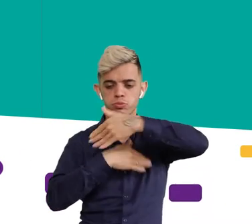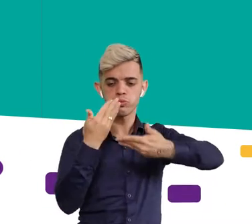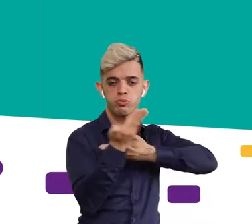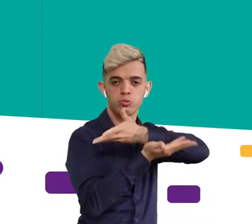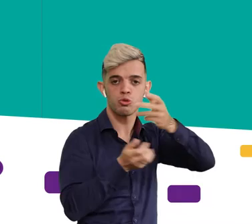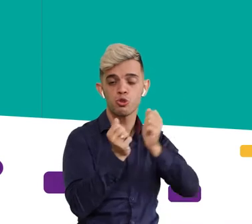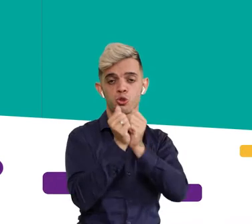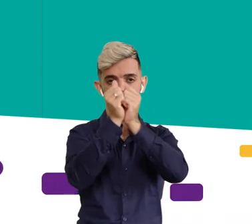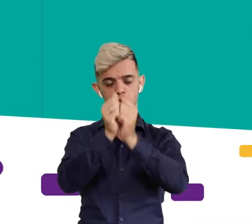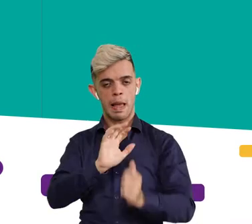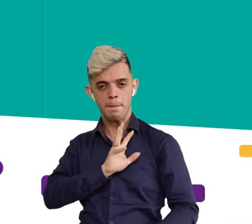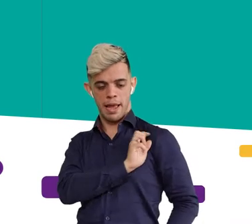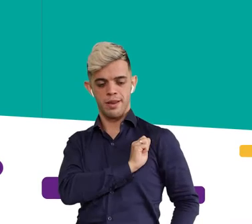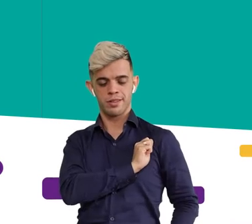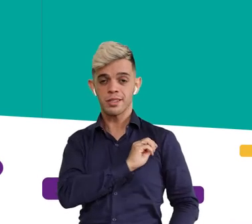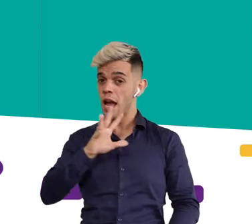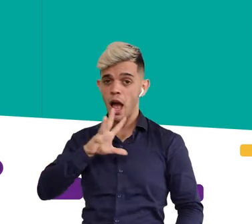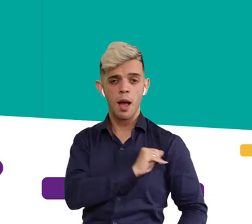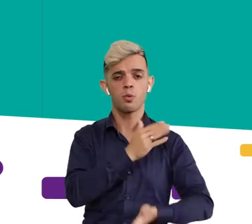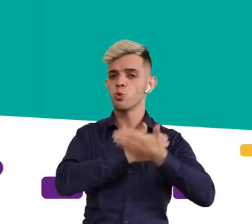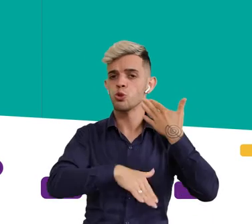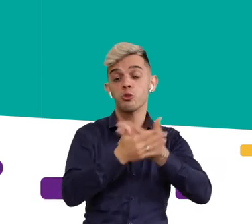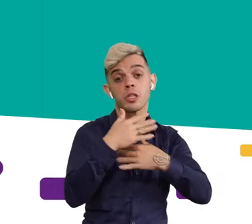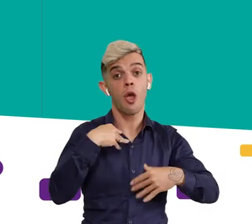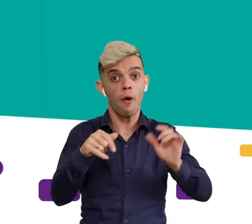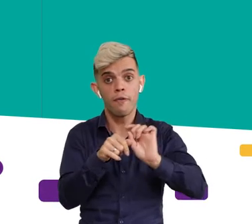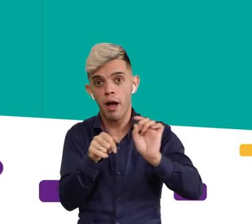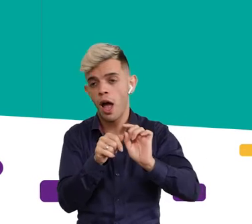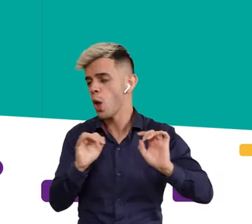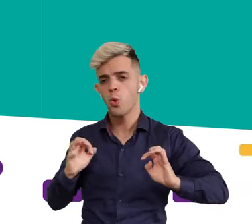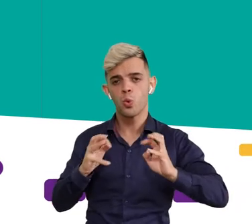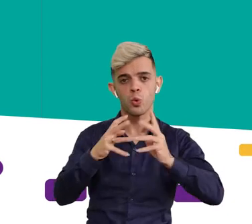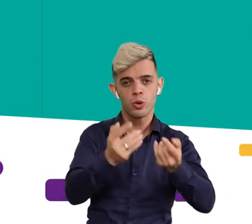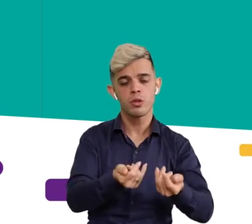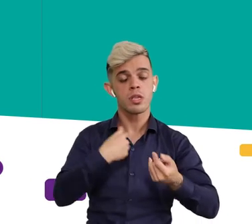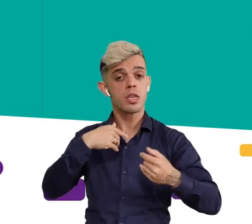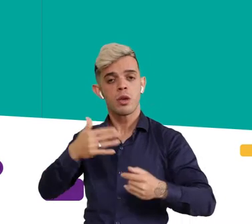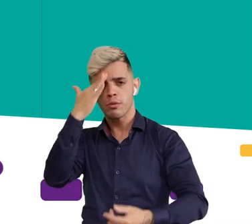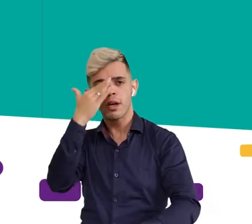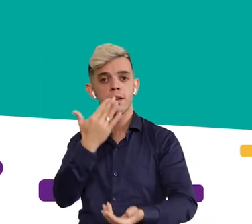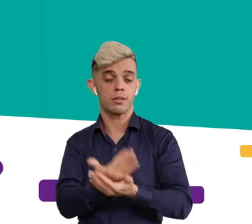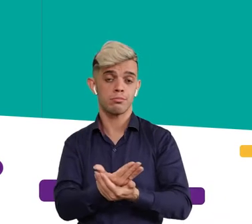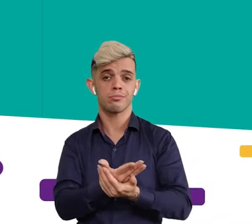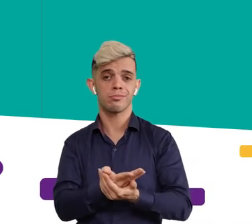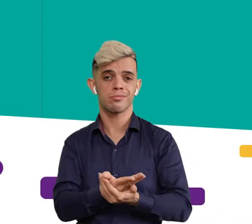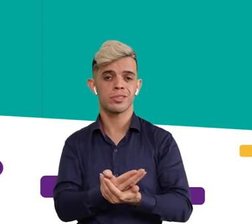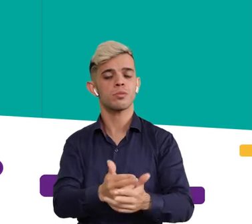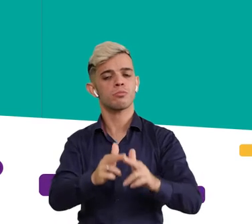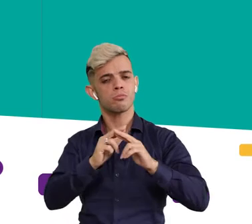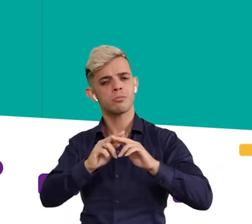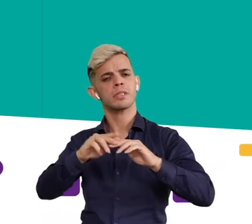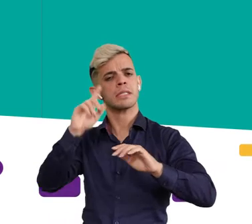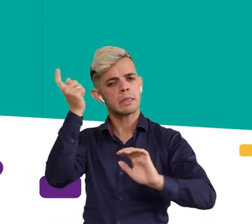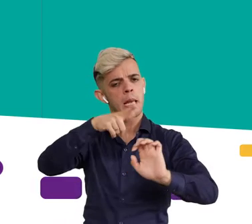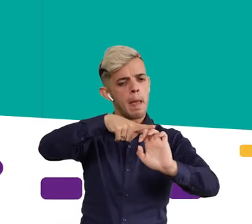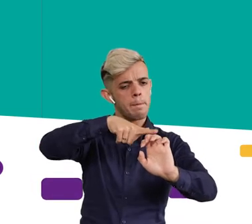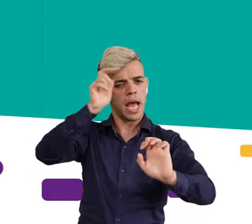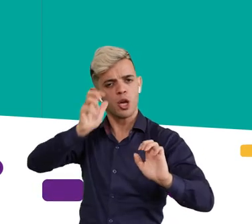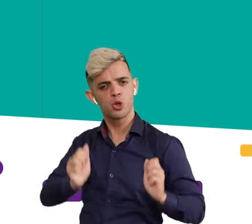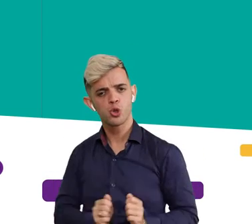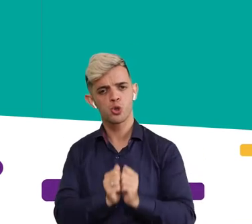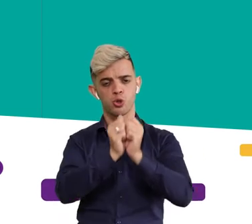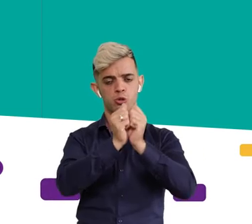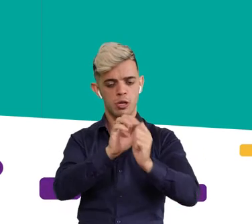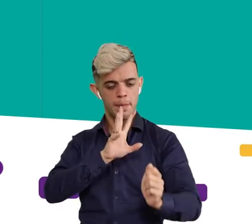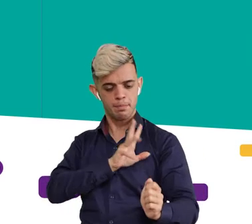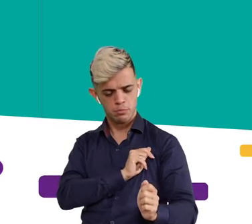isso, está muito relacionado, muito atrelado à paixão, paixão em tudo o que você faz, paixão por tudo o que você acredita.